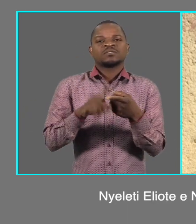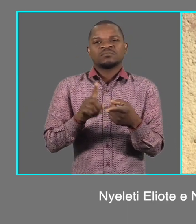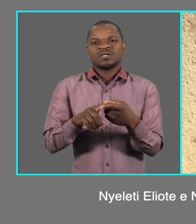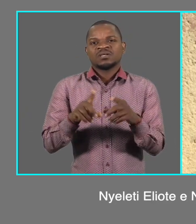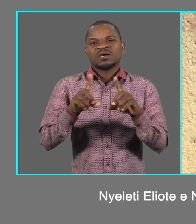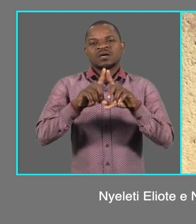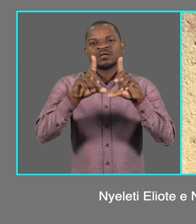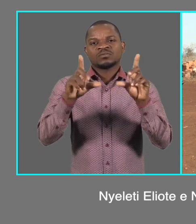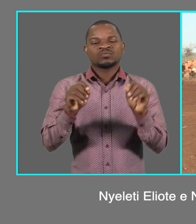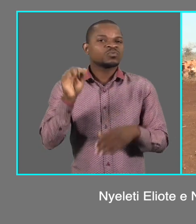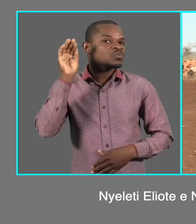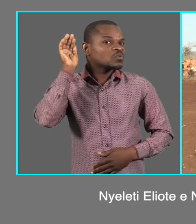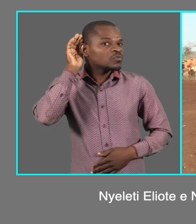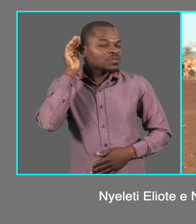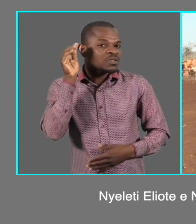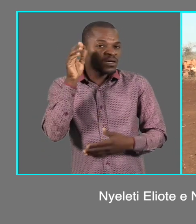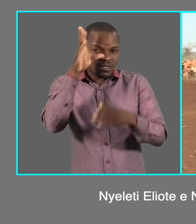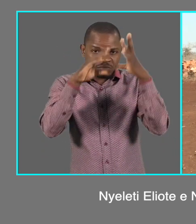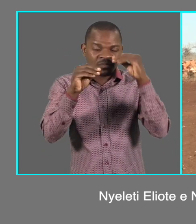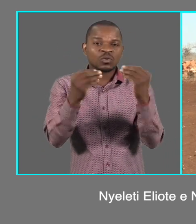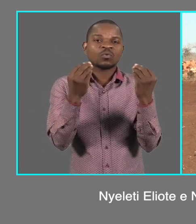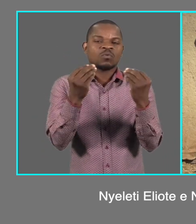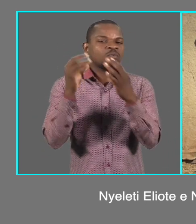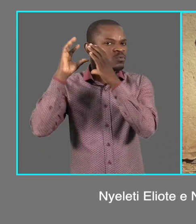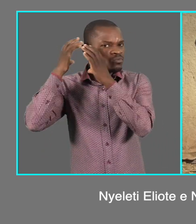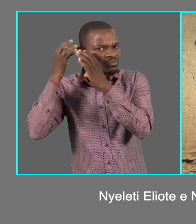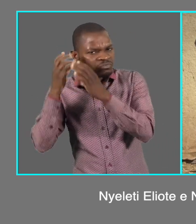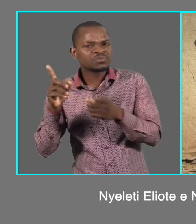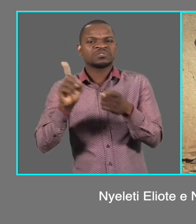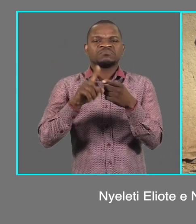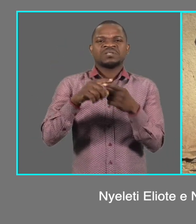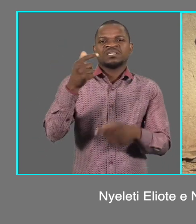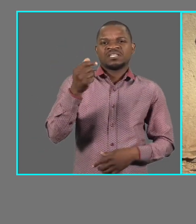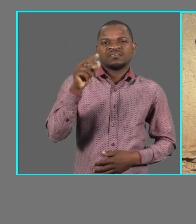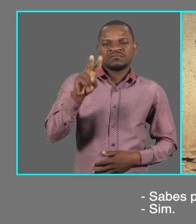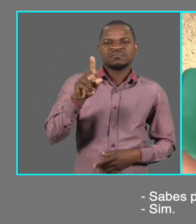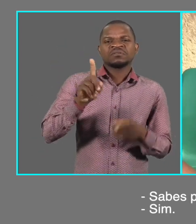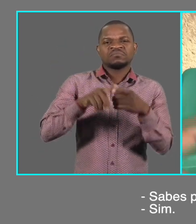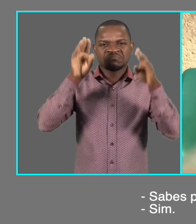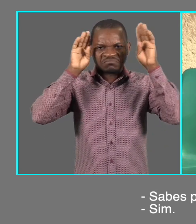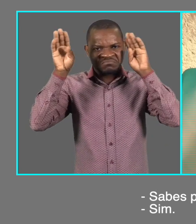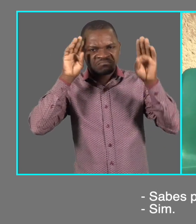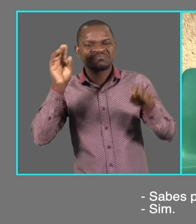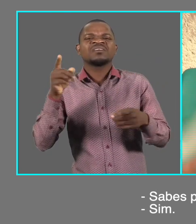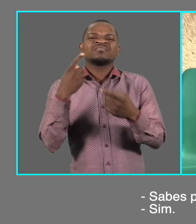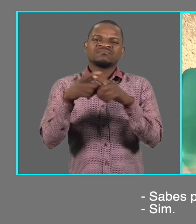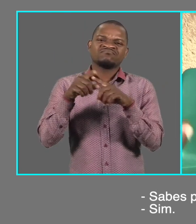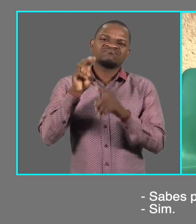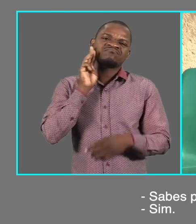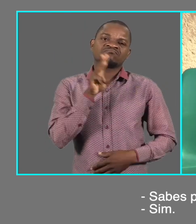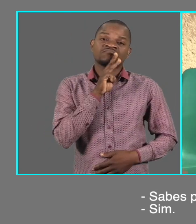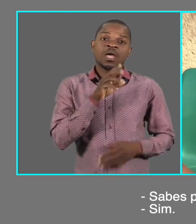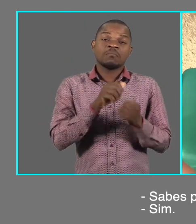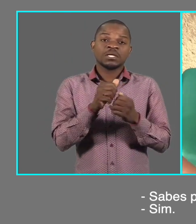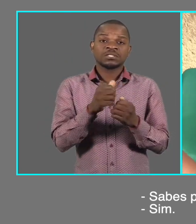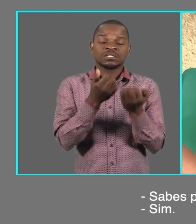Mielete Iliote e Nélio Daniel são alguns exemplos. Sabes por que não vais à escola?